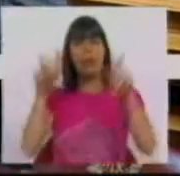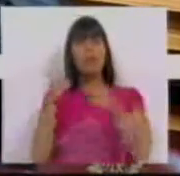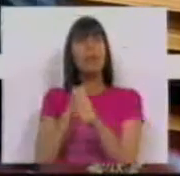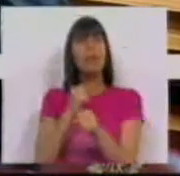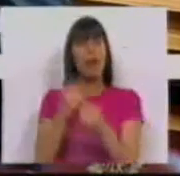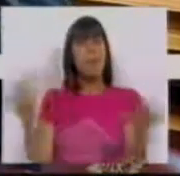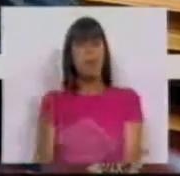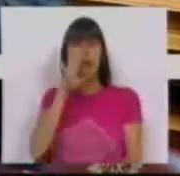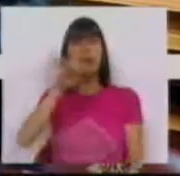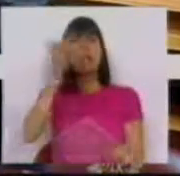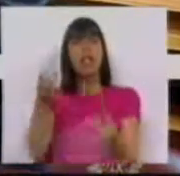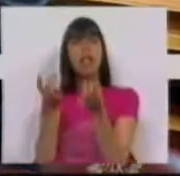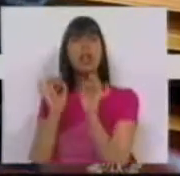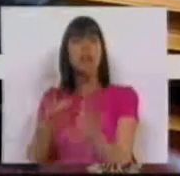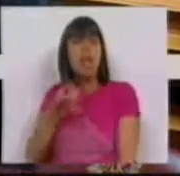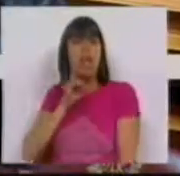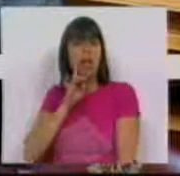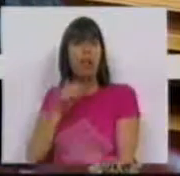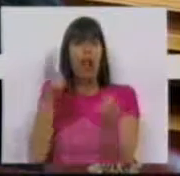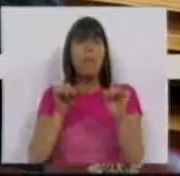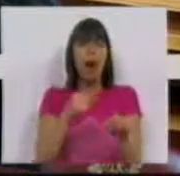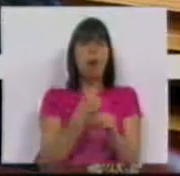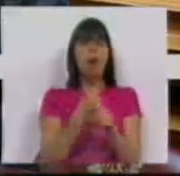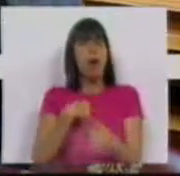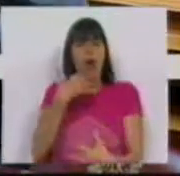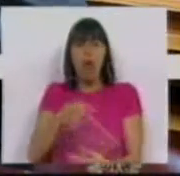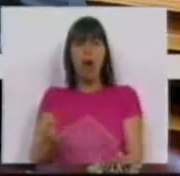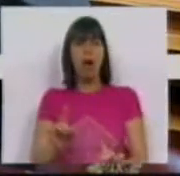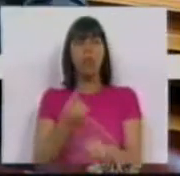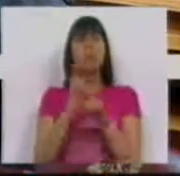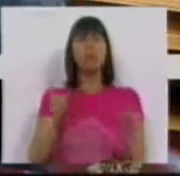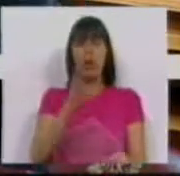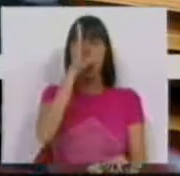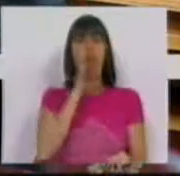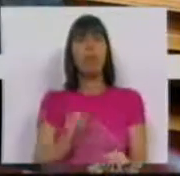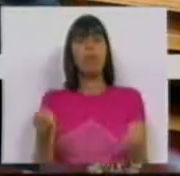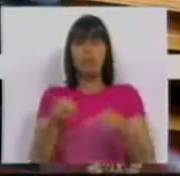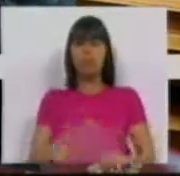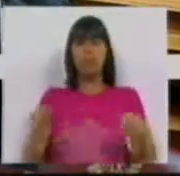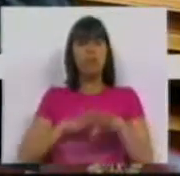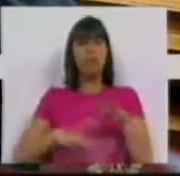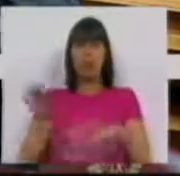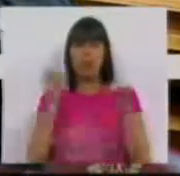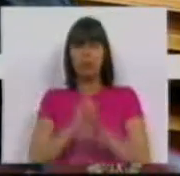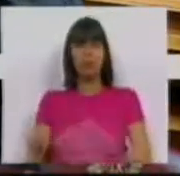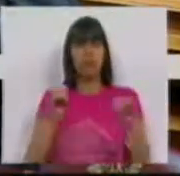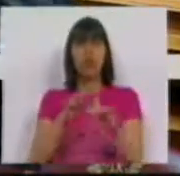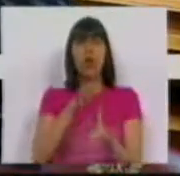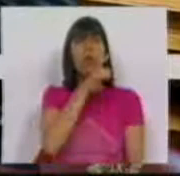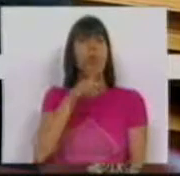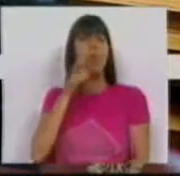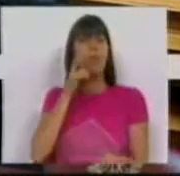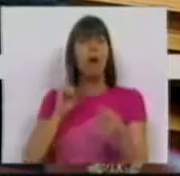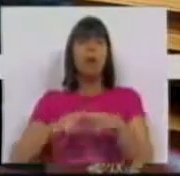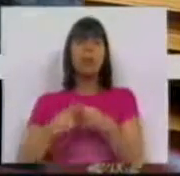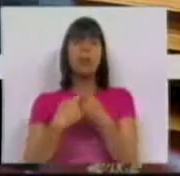trabalhadores em casos de despedimentos ilegais, mas também não acreditamos porque o Governo nada fez em matéria de compromissos